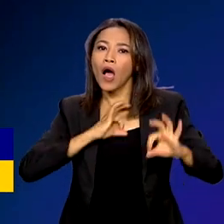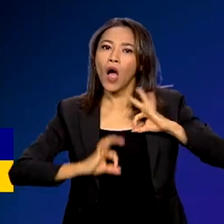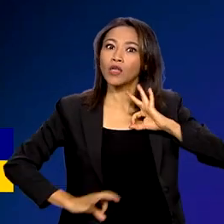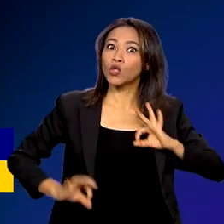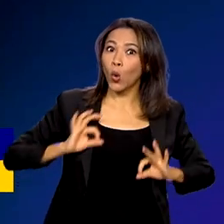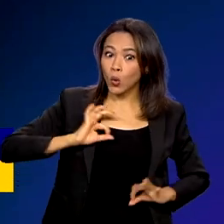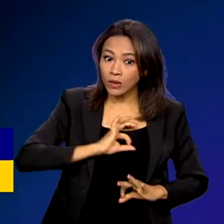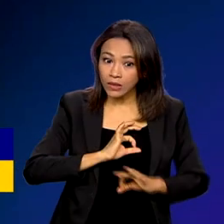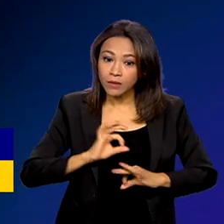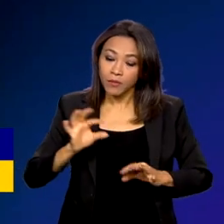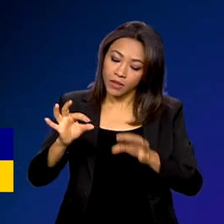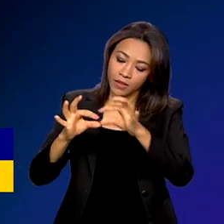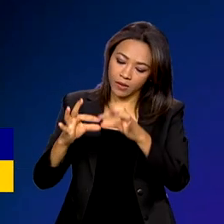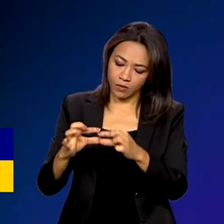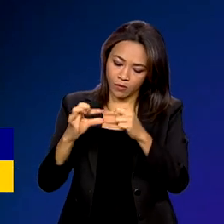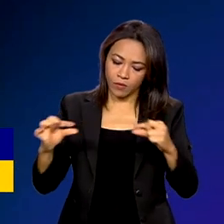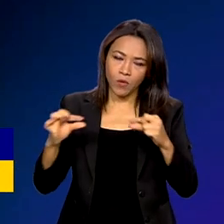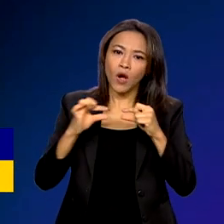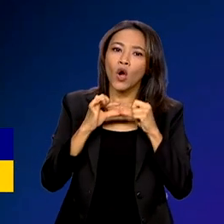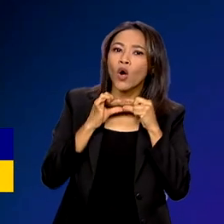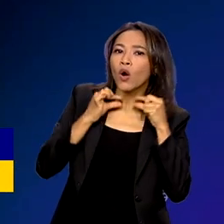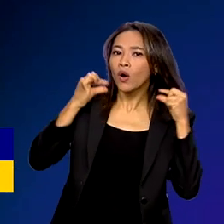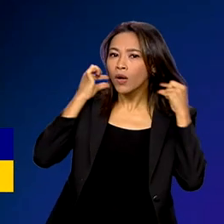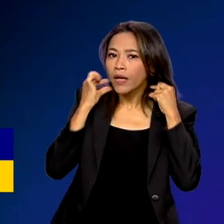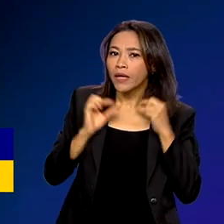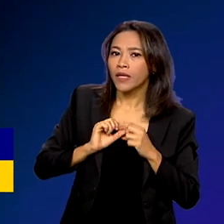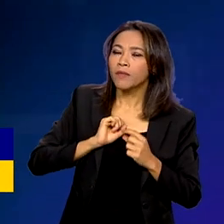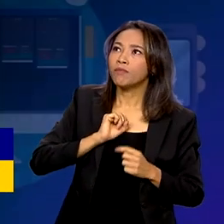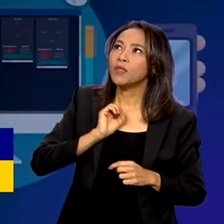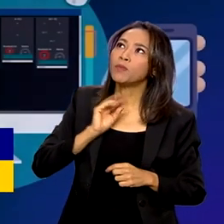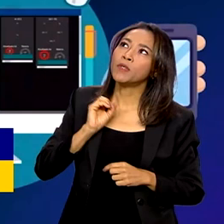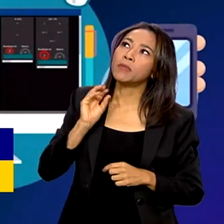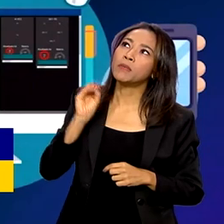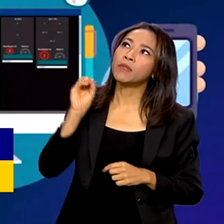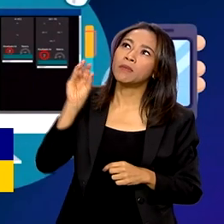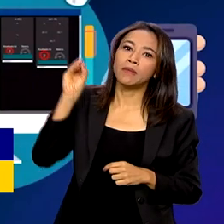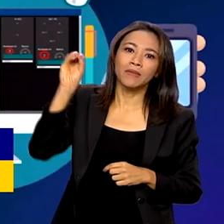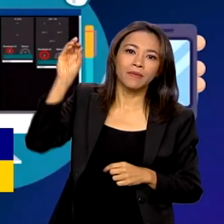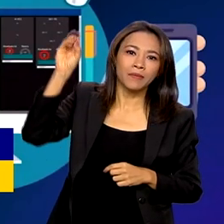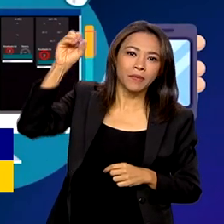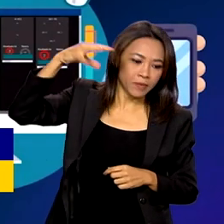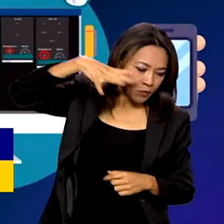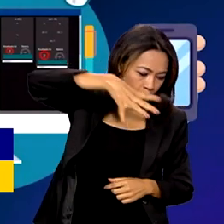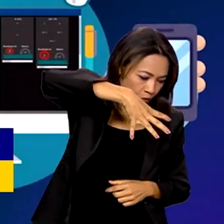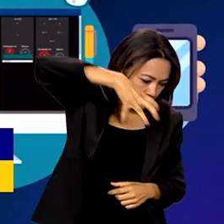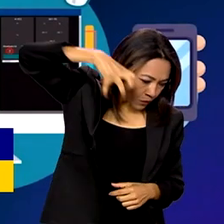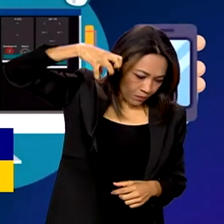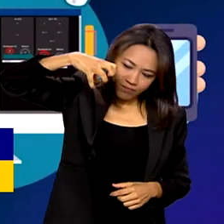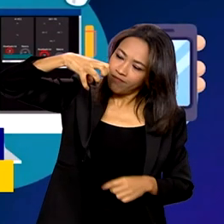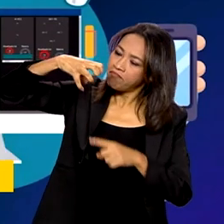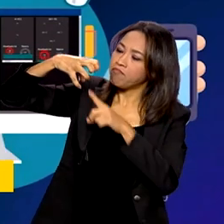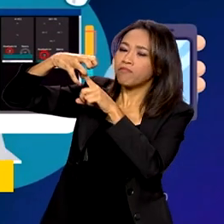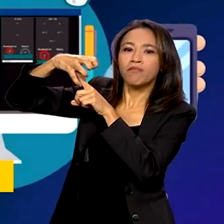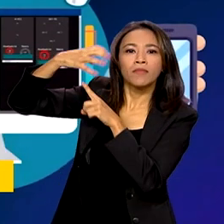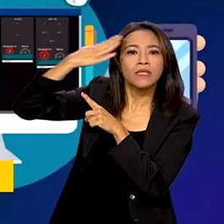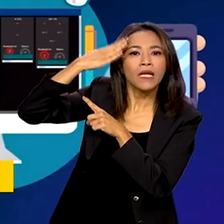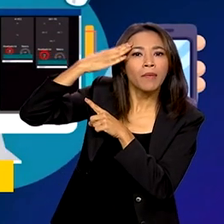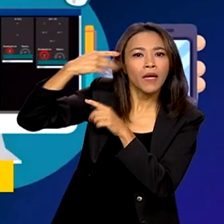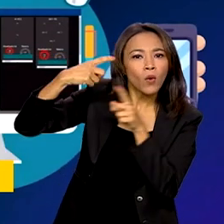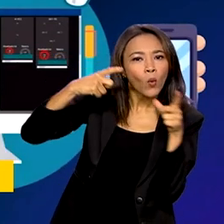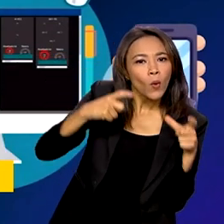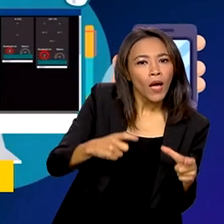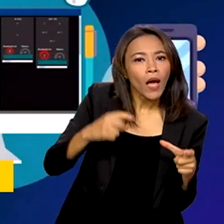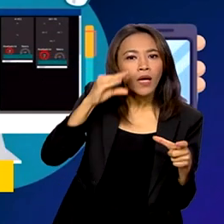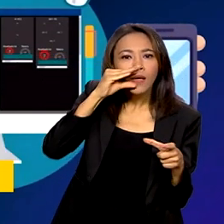recebem uma coleira, que emite sinais para o nanossatélite. O equipamento consegue monitorar a temperatura do local